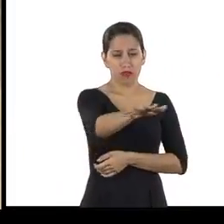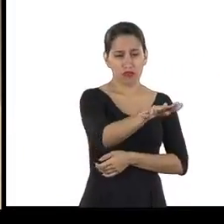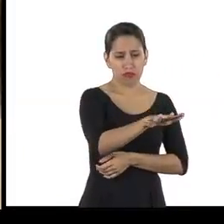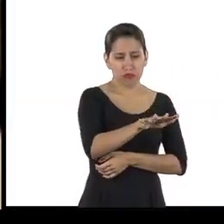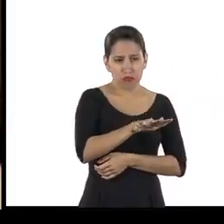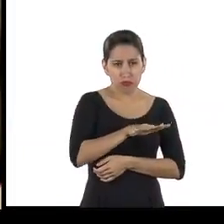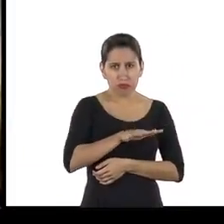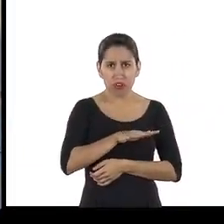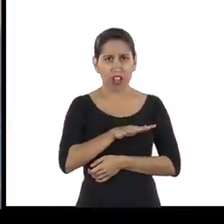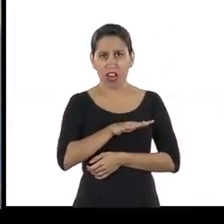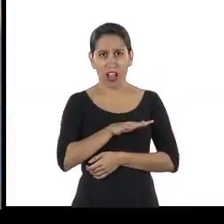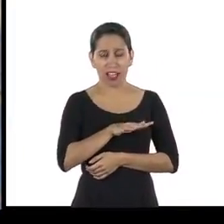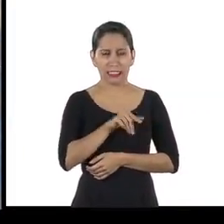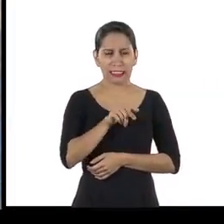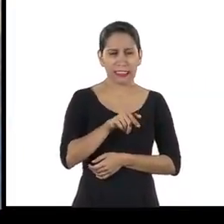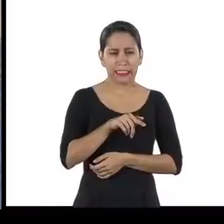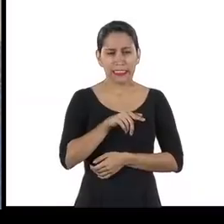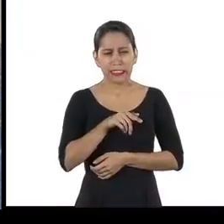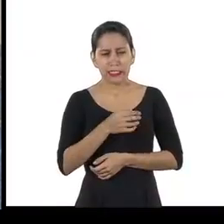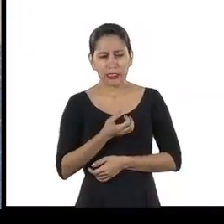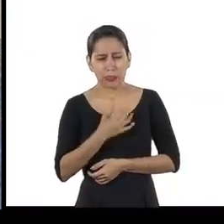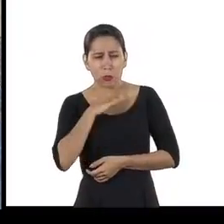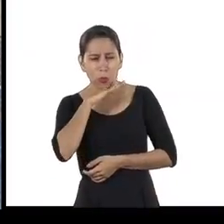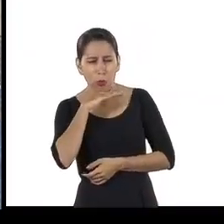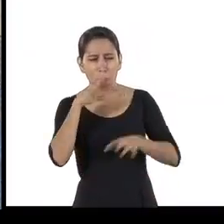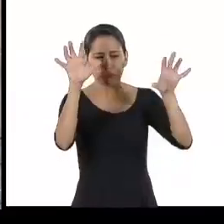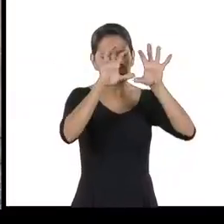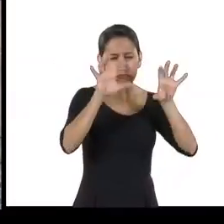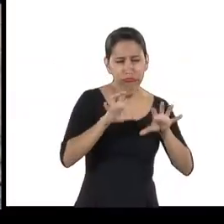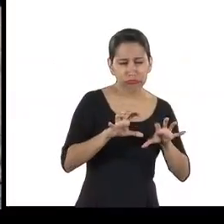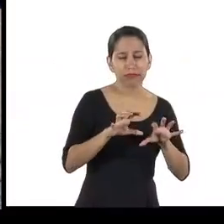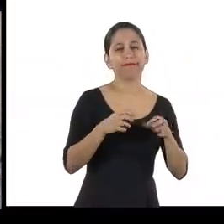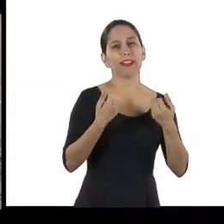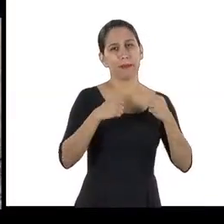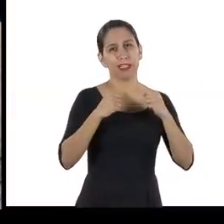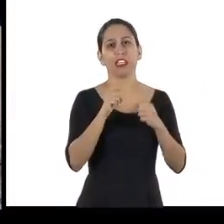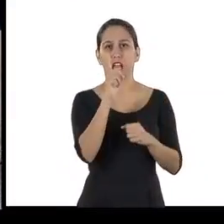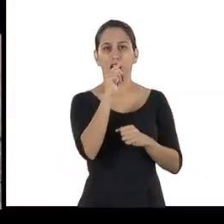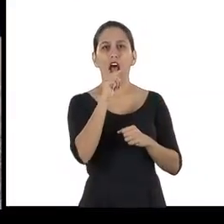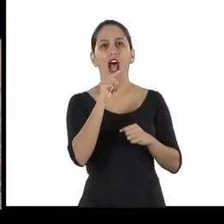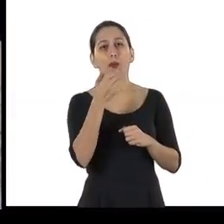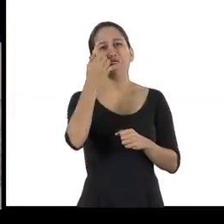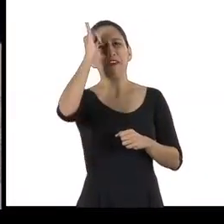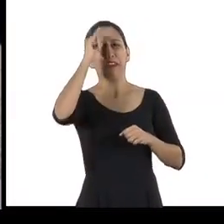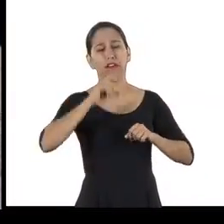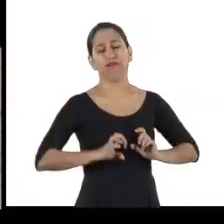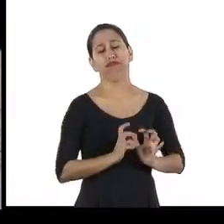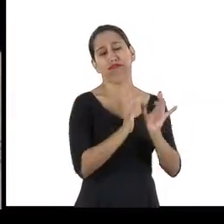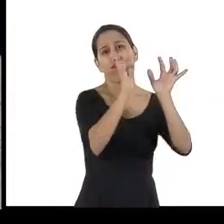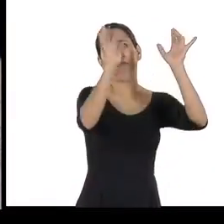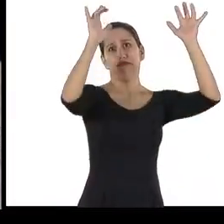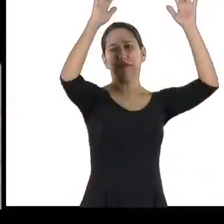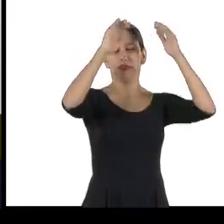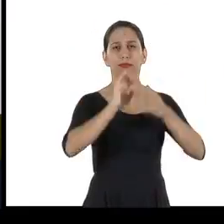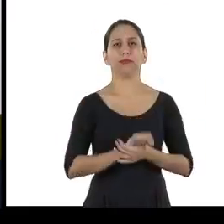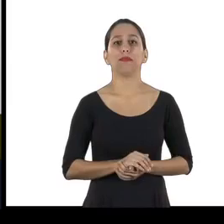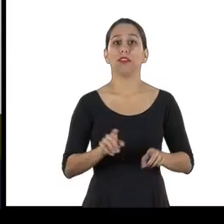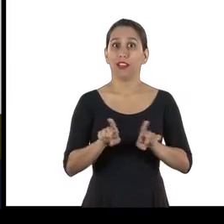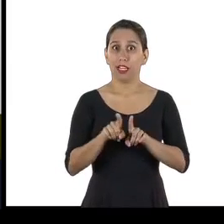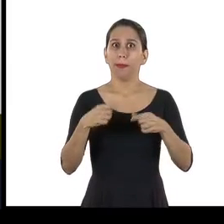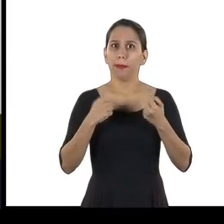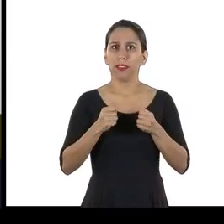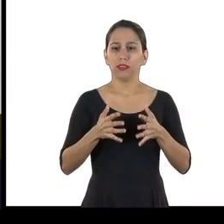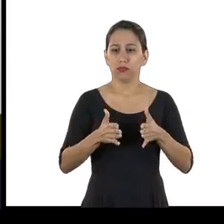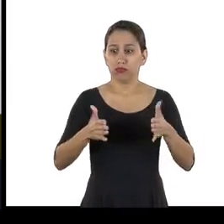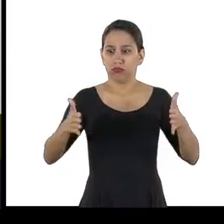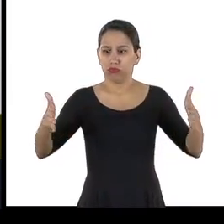umidificadas para minimizar a poeira. Existem medidas mínimas para a largura das vias. No